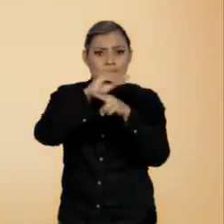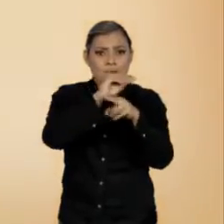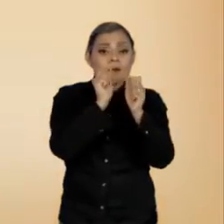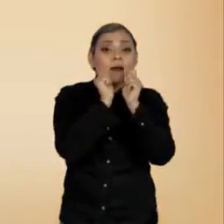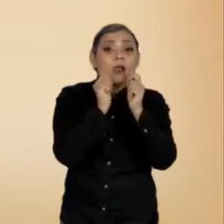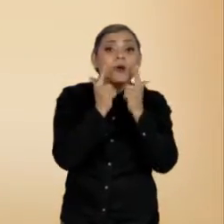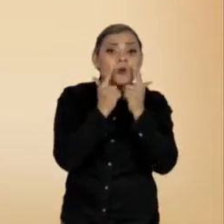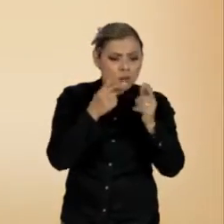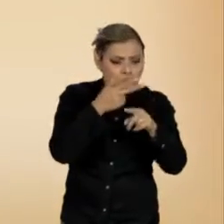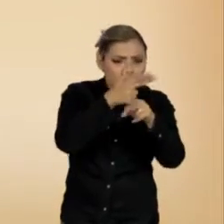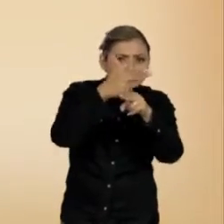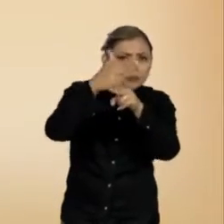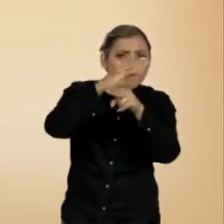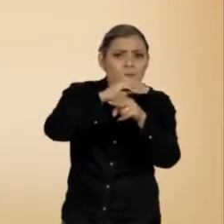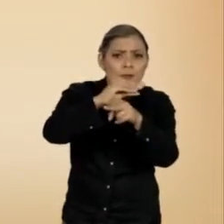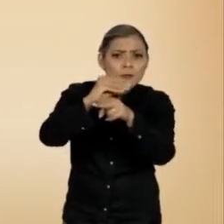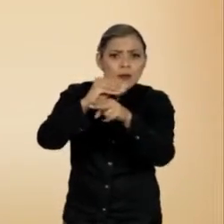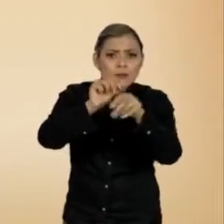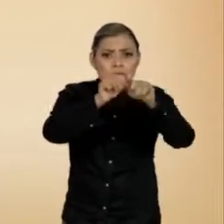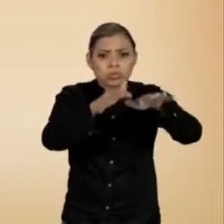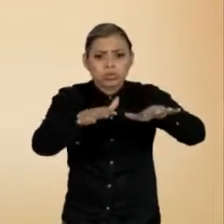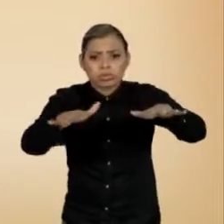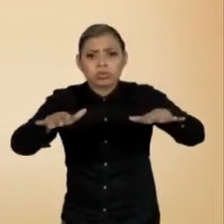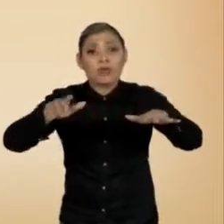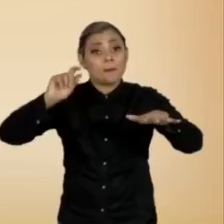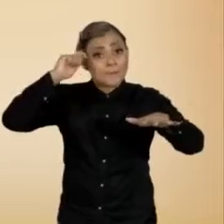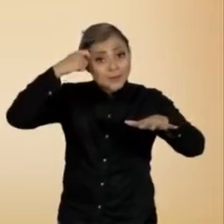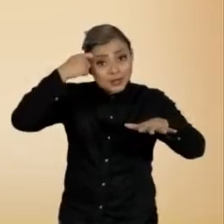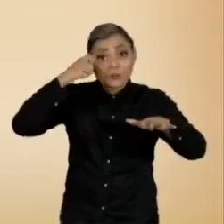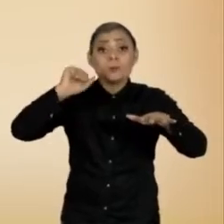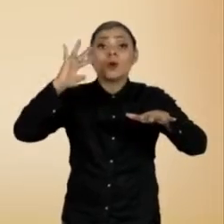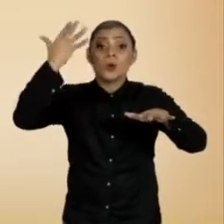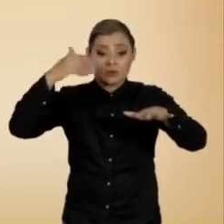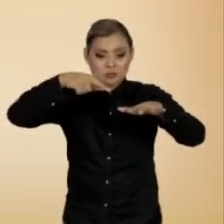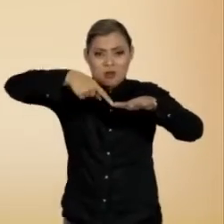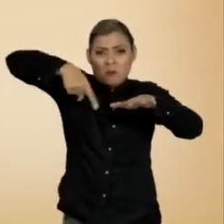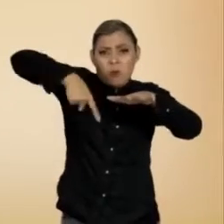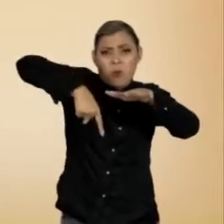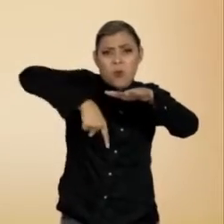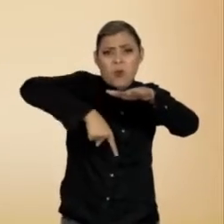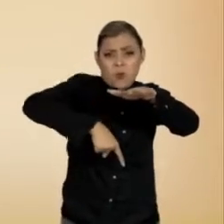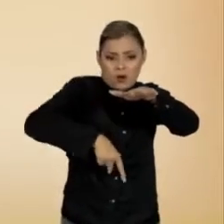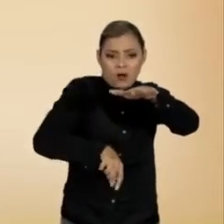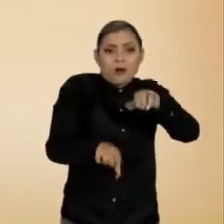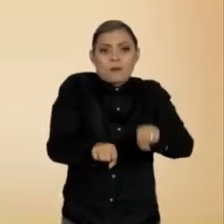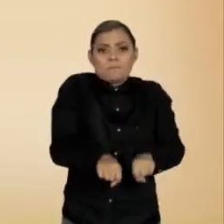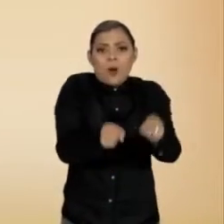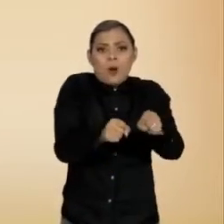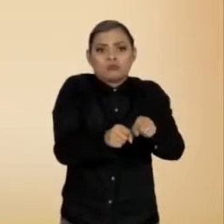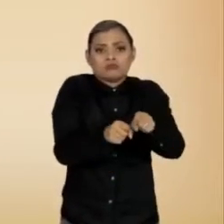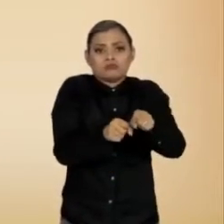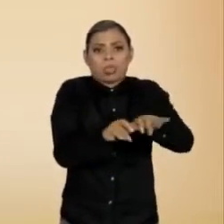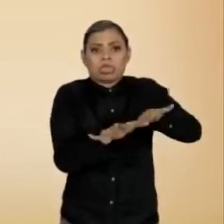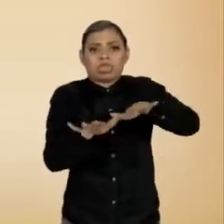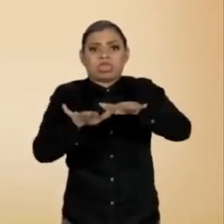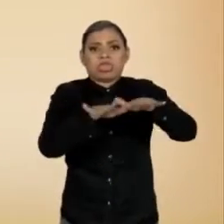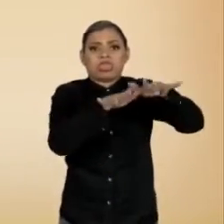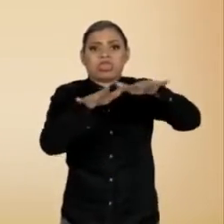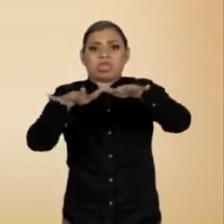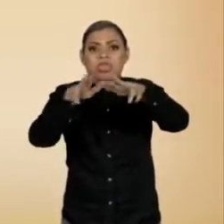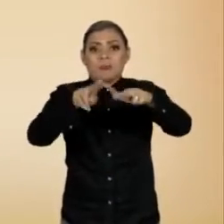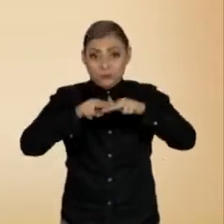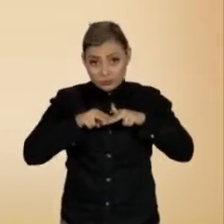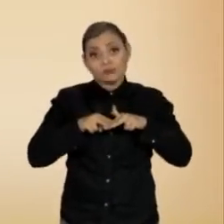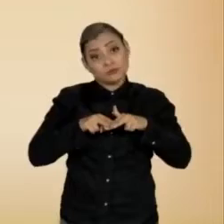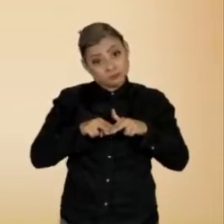mostra que a origem do vazamento pode ter ocorrido abaixo da superfície do mar, resultado de uma perfuração. Com